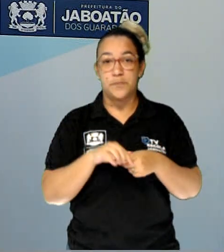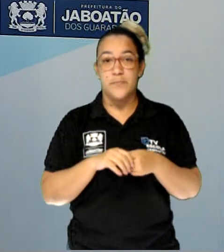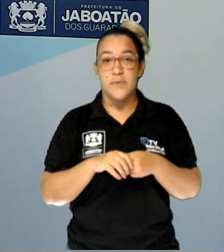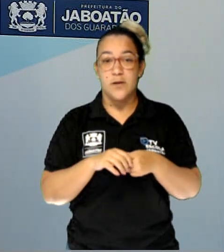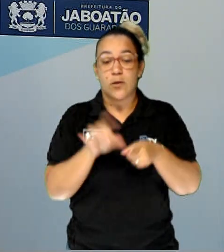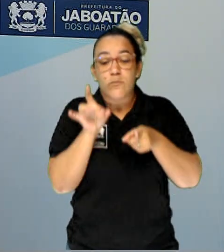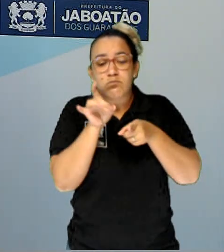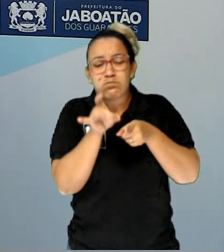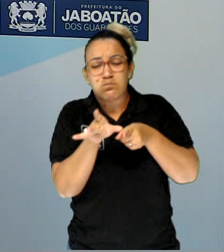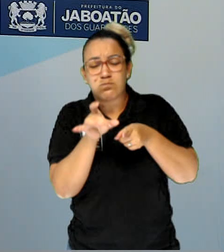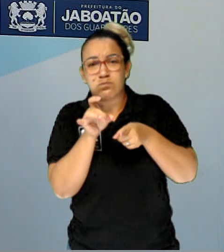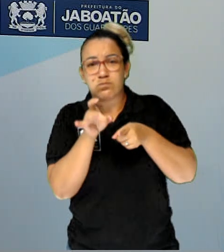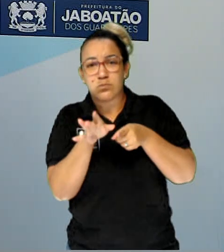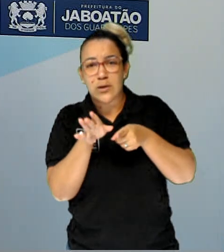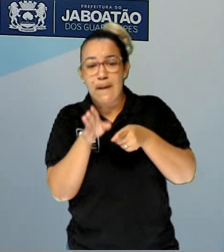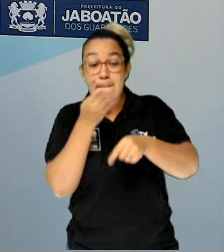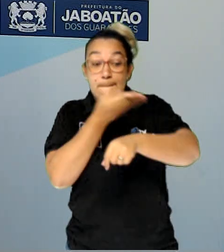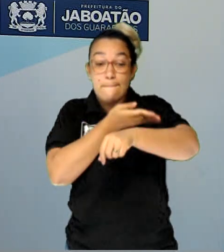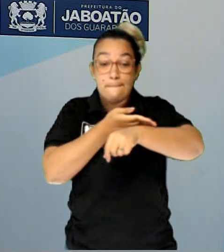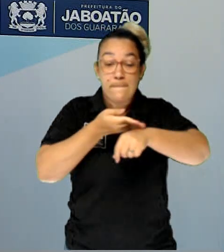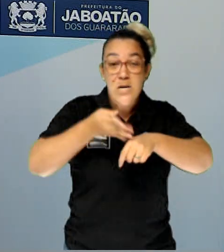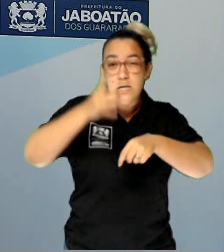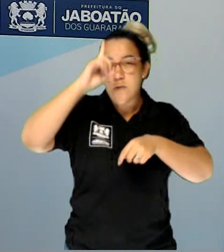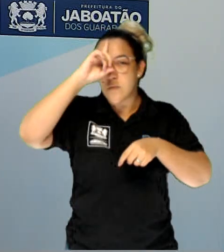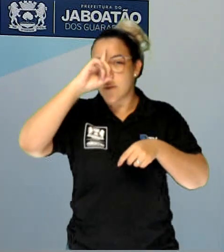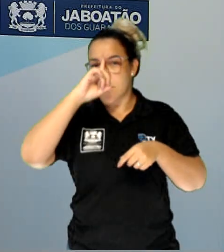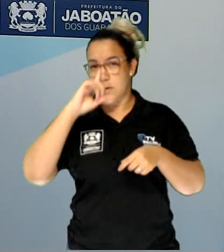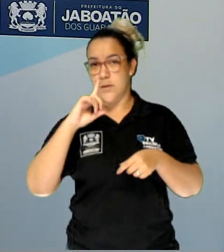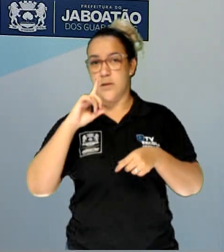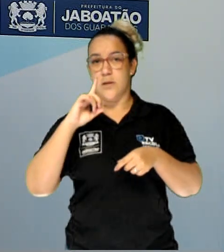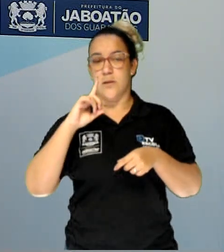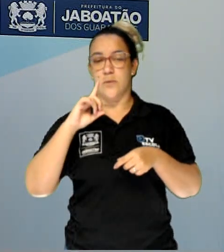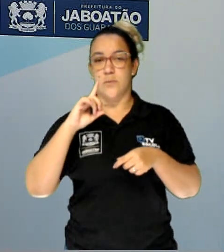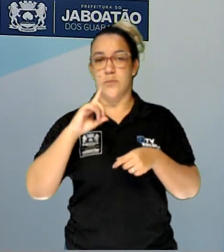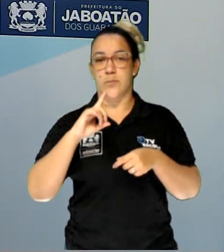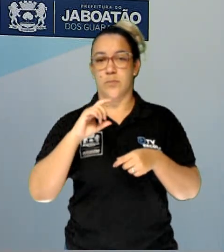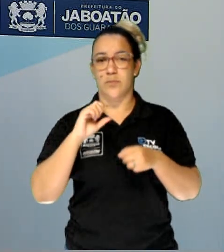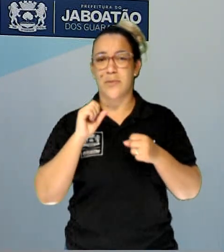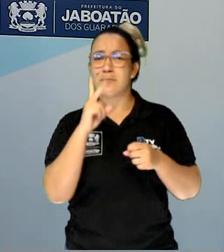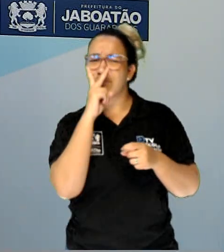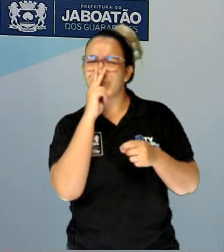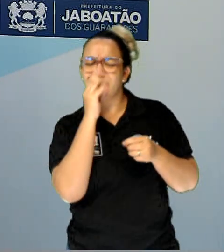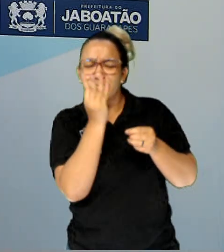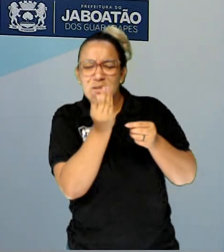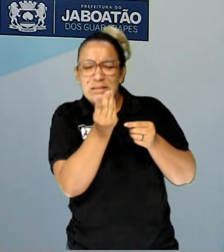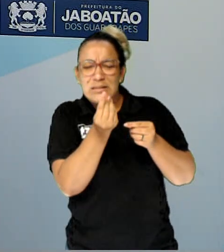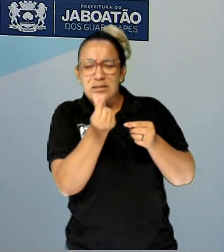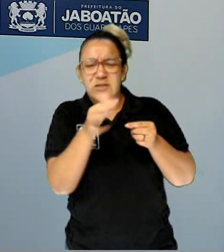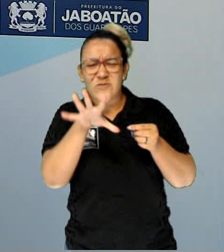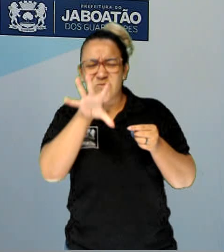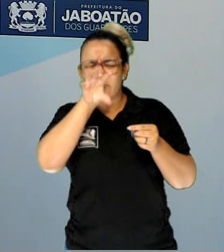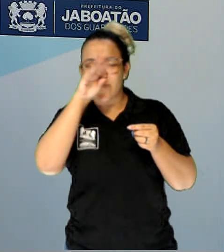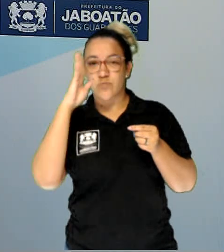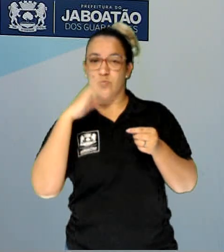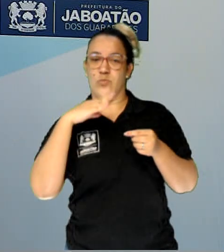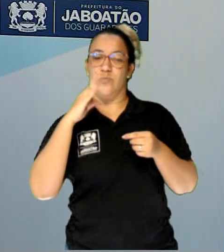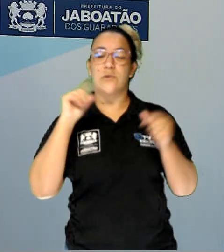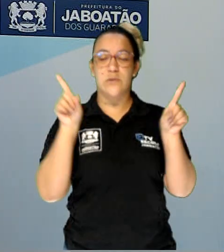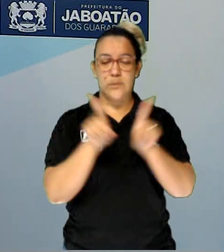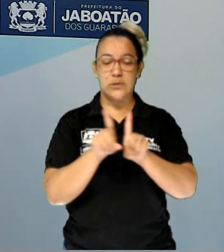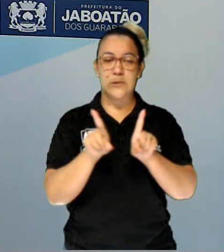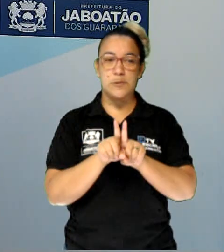corrimento aí, branco amarelado, né, parecendo aí um pus e mal cheiroso também,